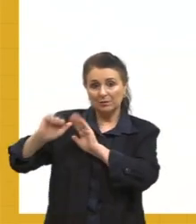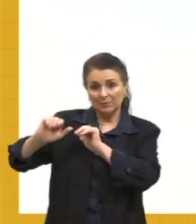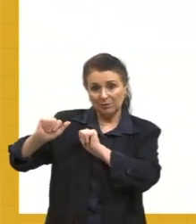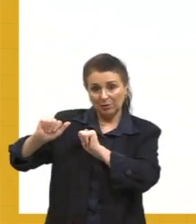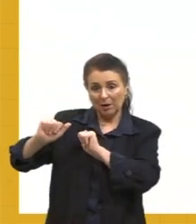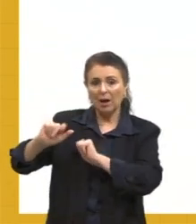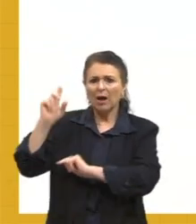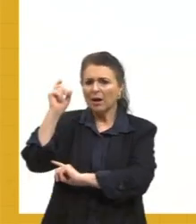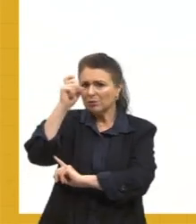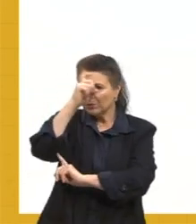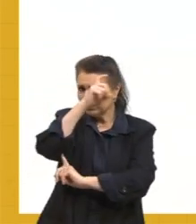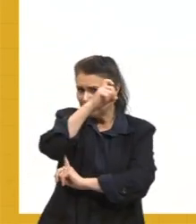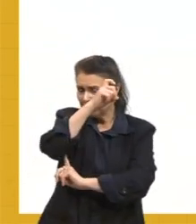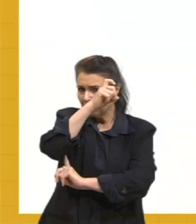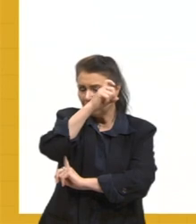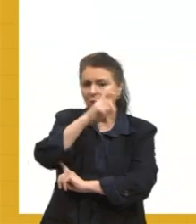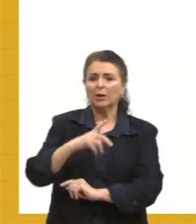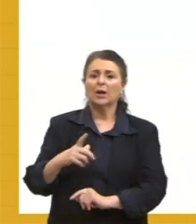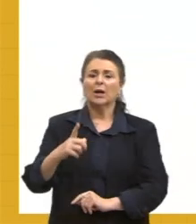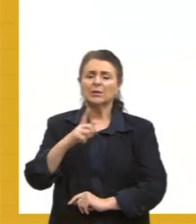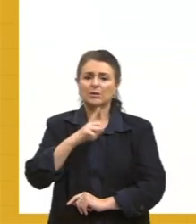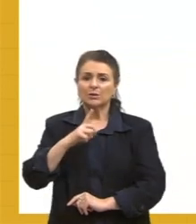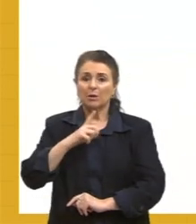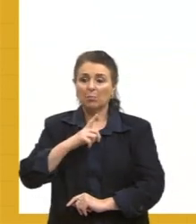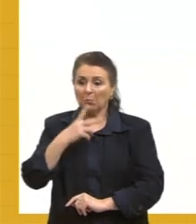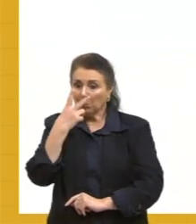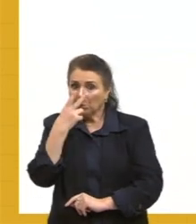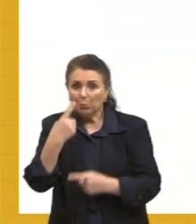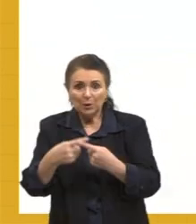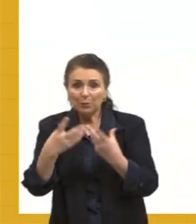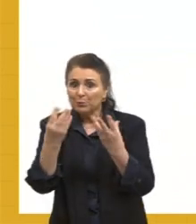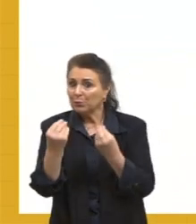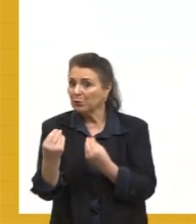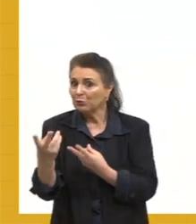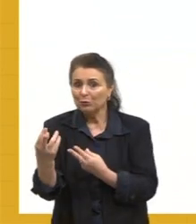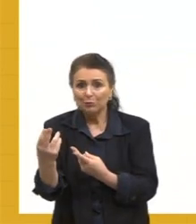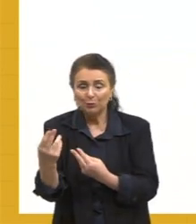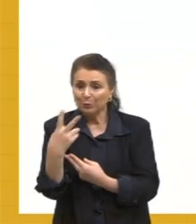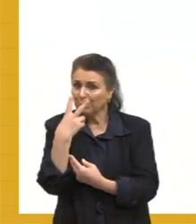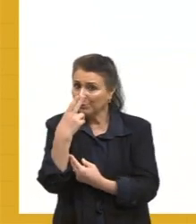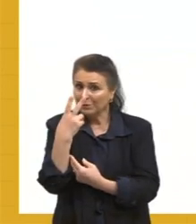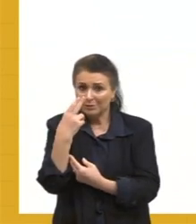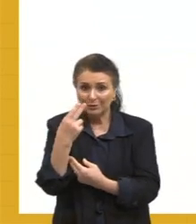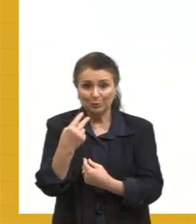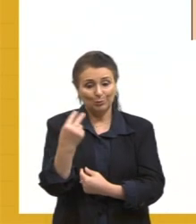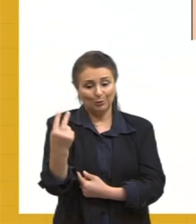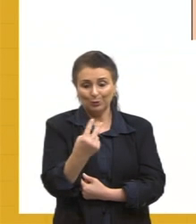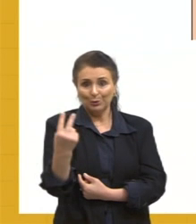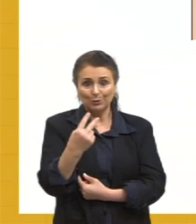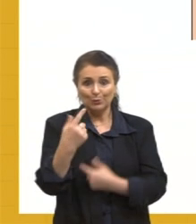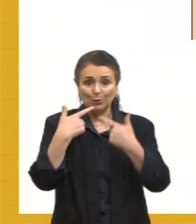vezes difícil de determinar, dada a semelhança que existe entre as duas línguas.